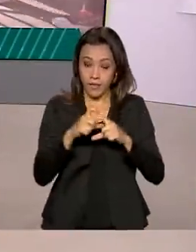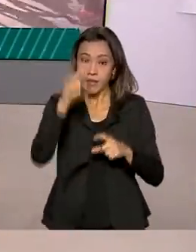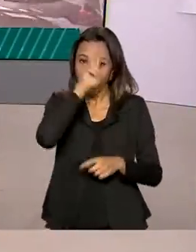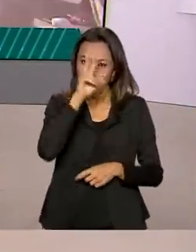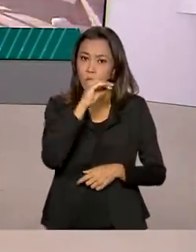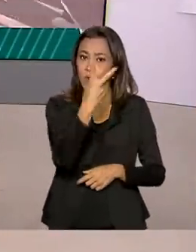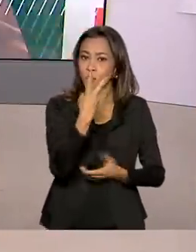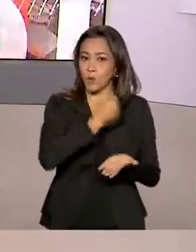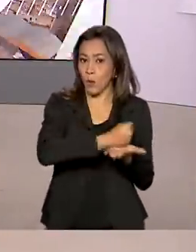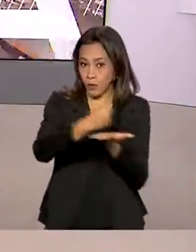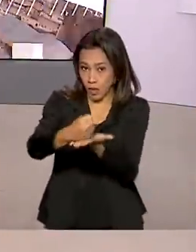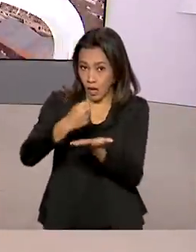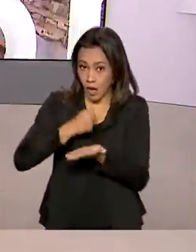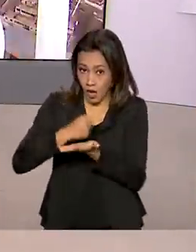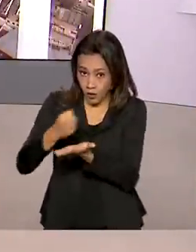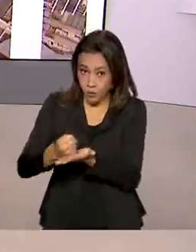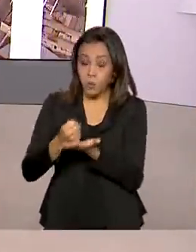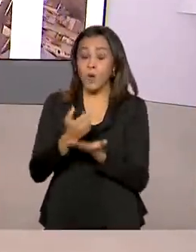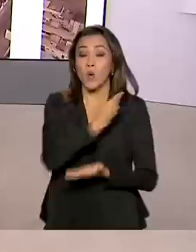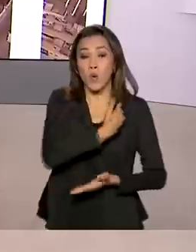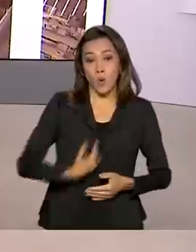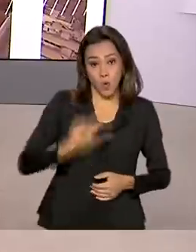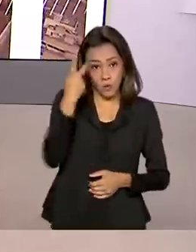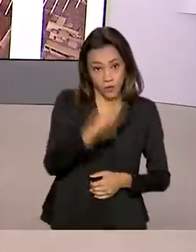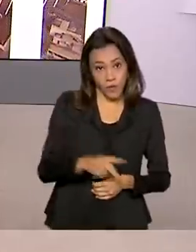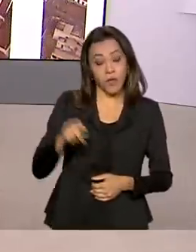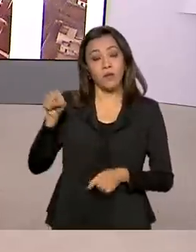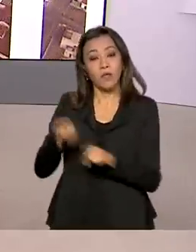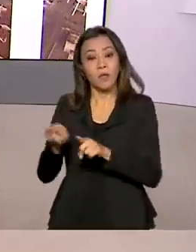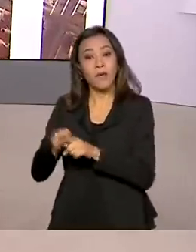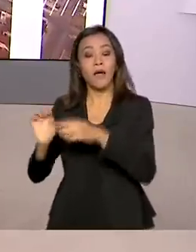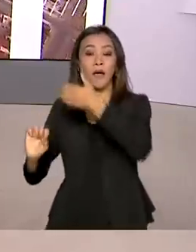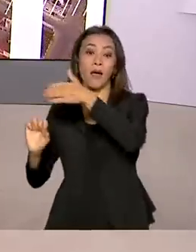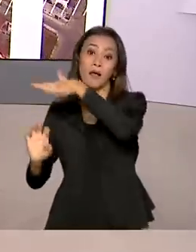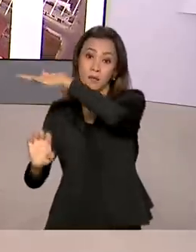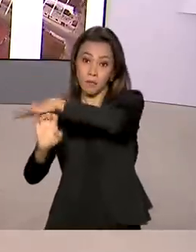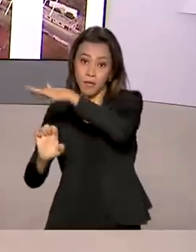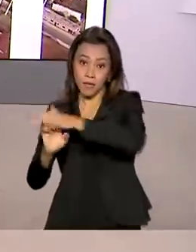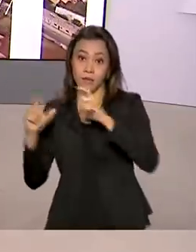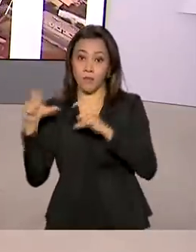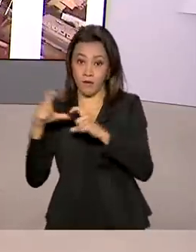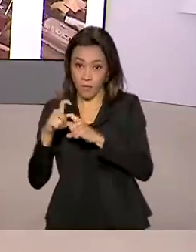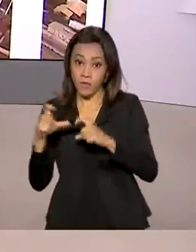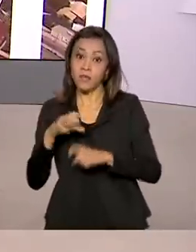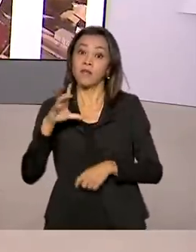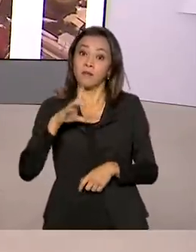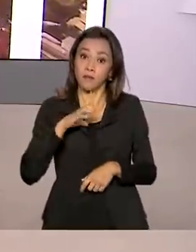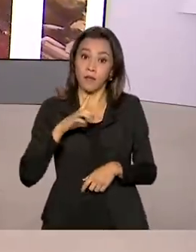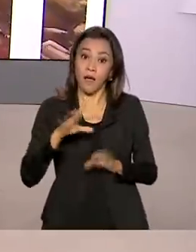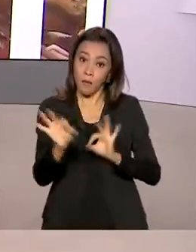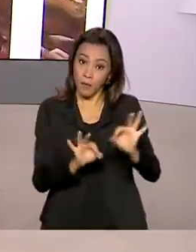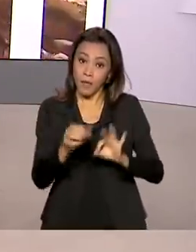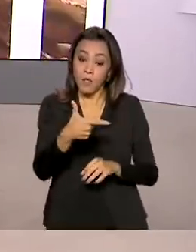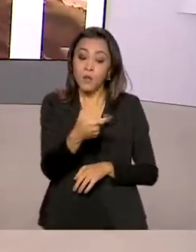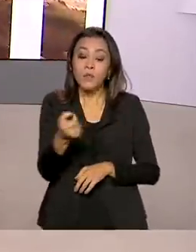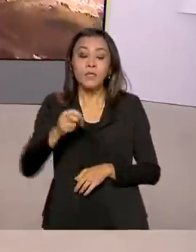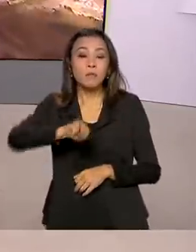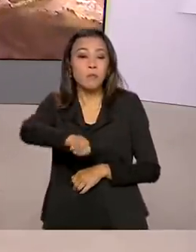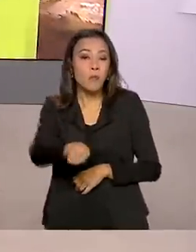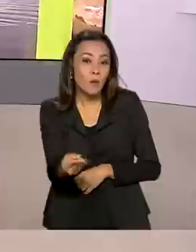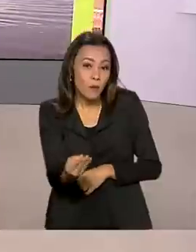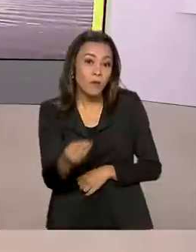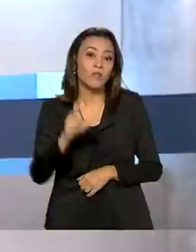contratos fechados entre o governo e a Pfizer prevêem 200 milhões de doses até o fim de